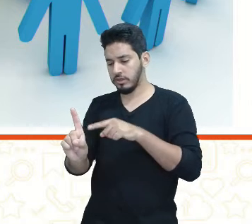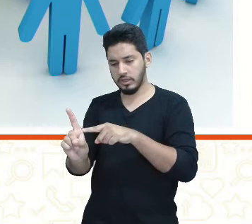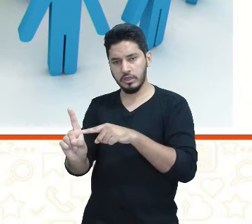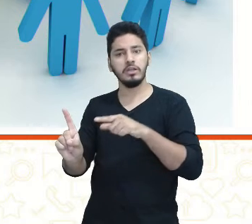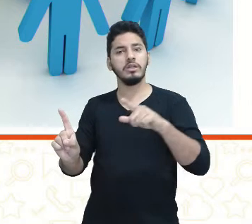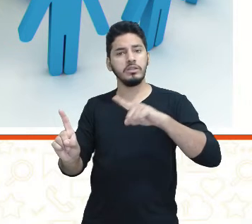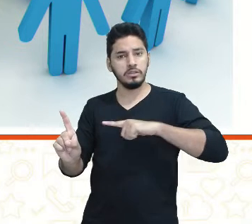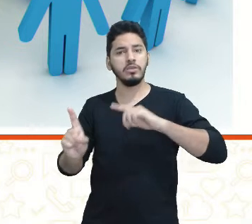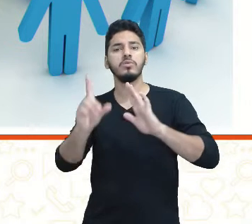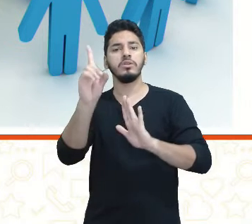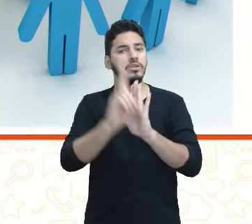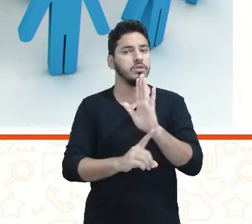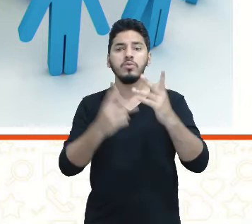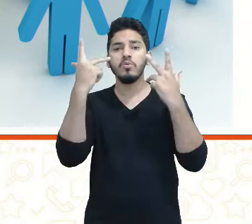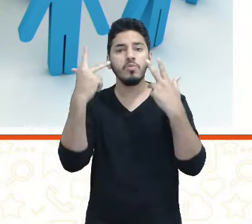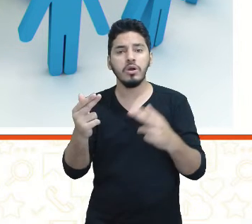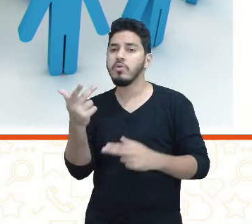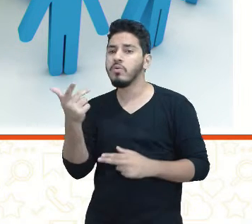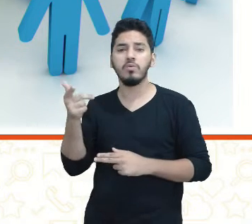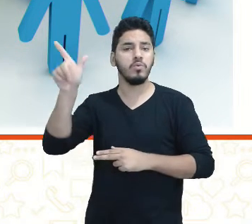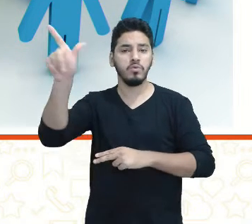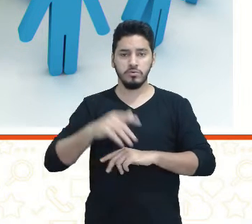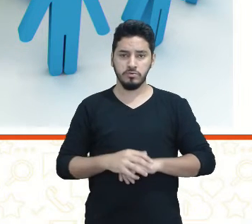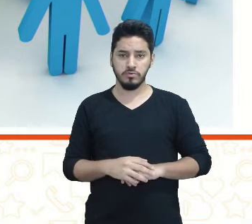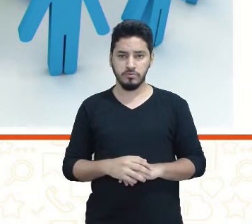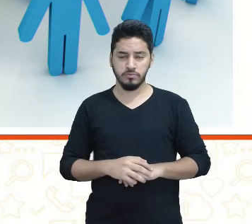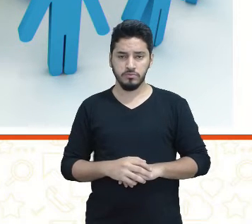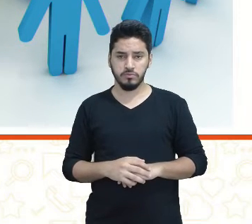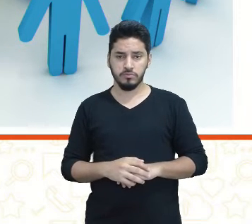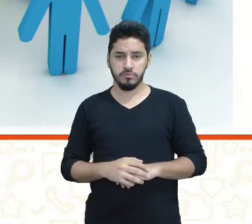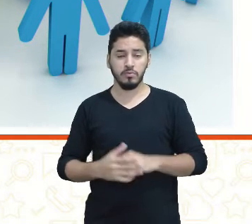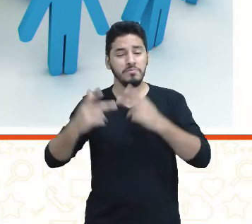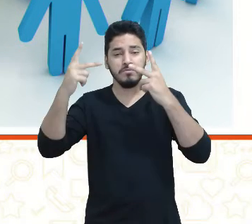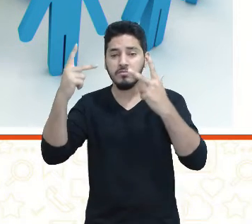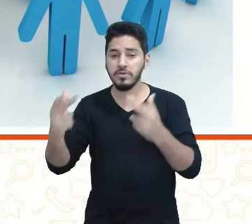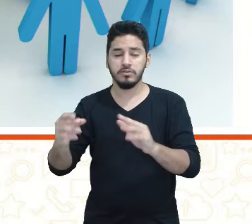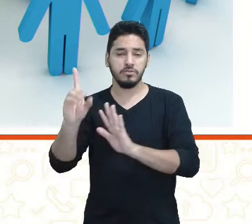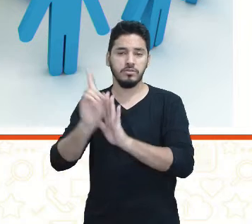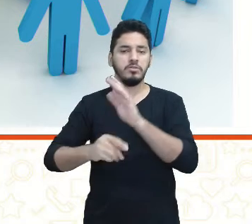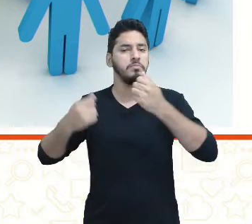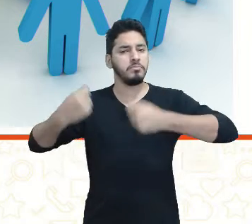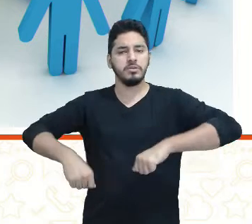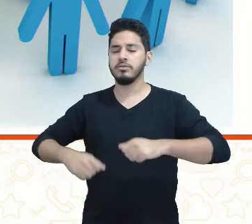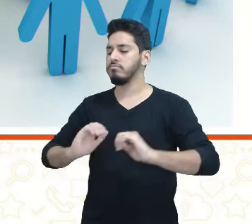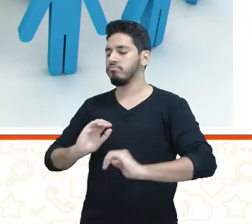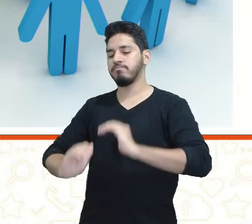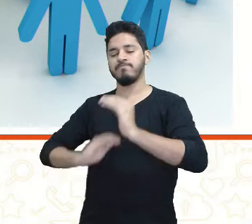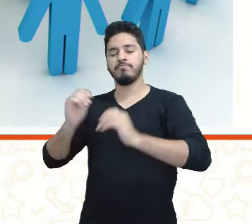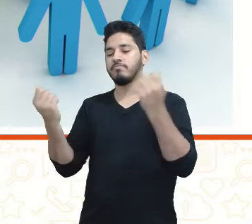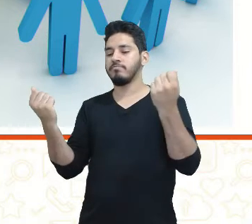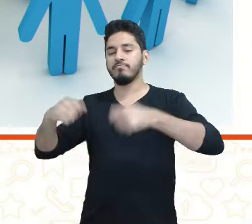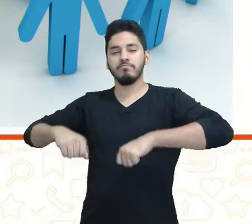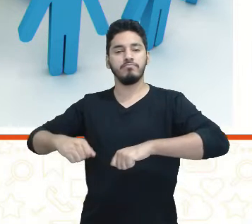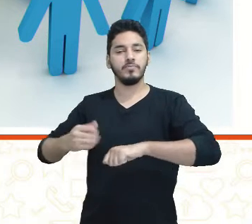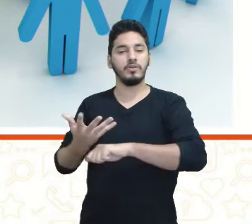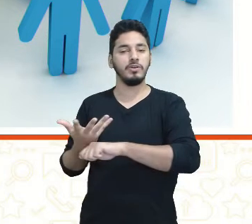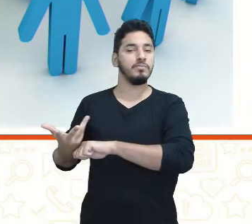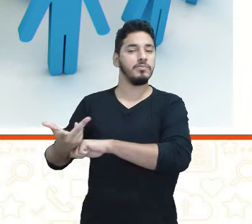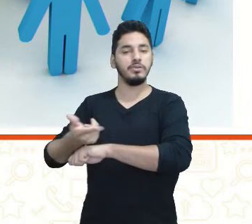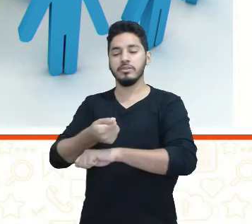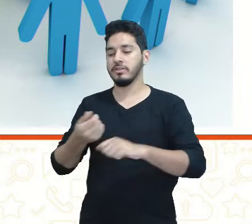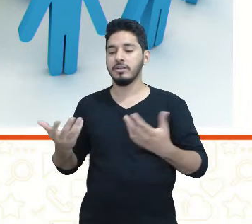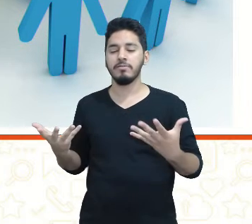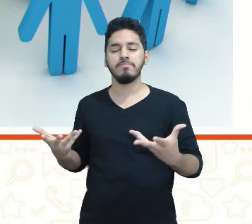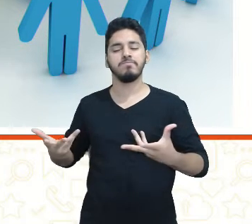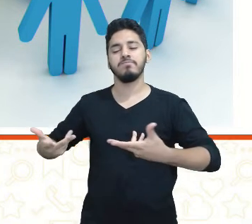que o outro, o mesmo direito. Então, assim, ele precisa desenvolver suas capacidades, suas habilidades. Ele